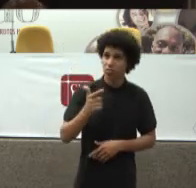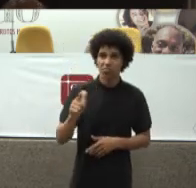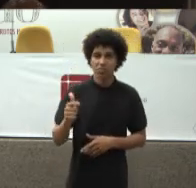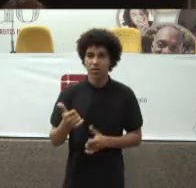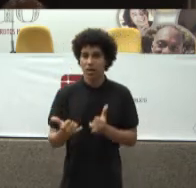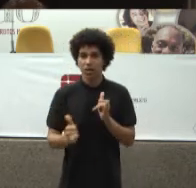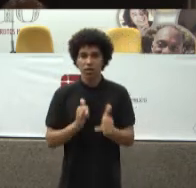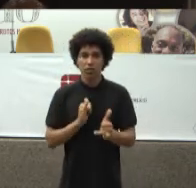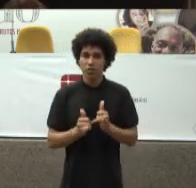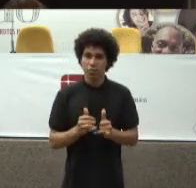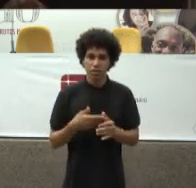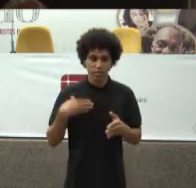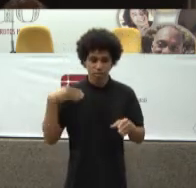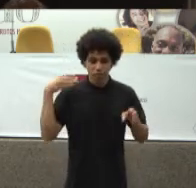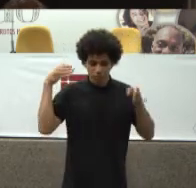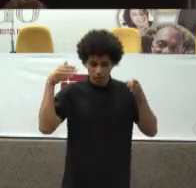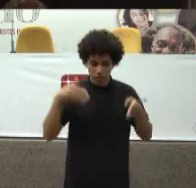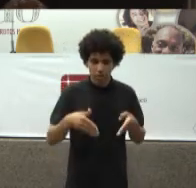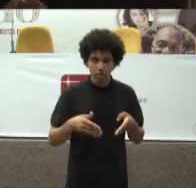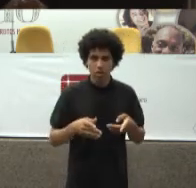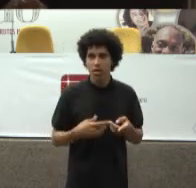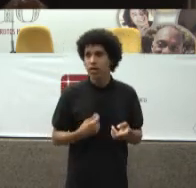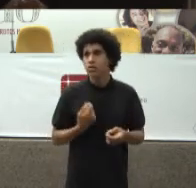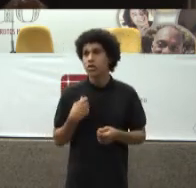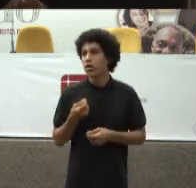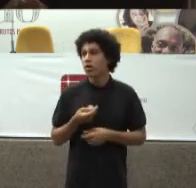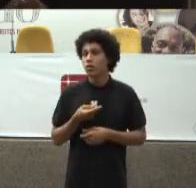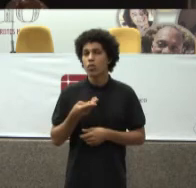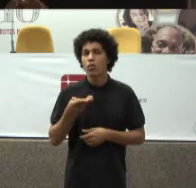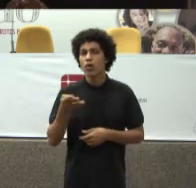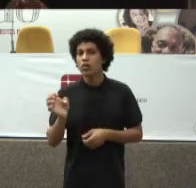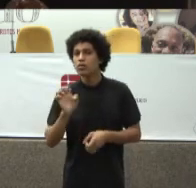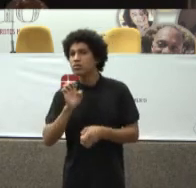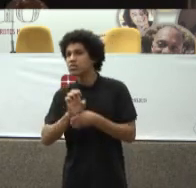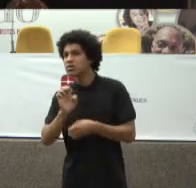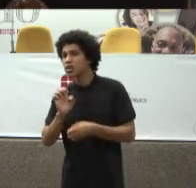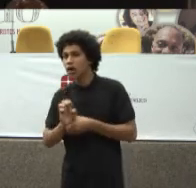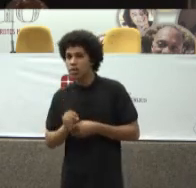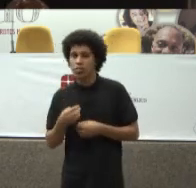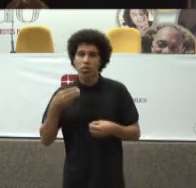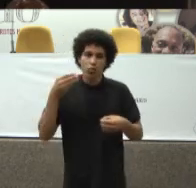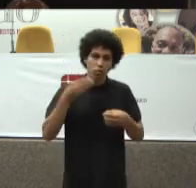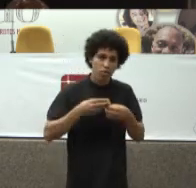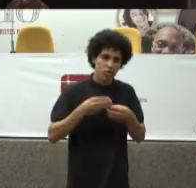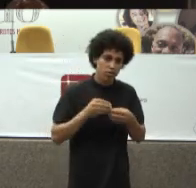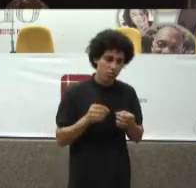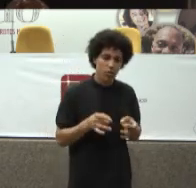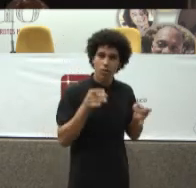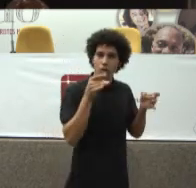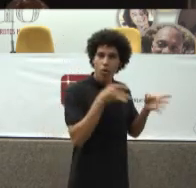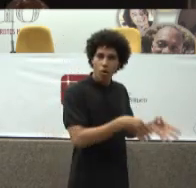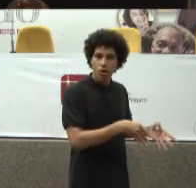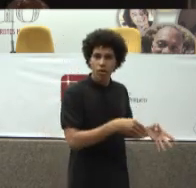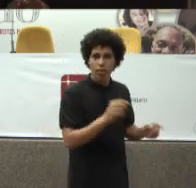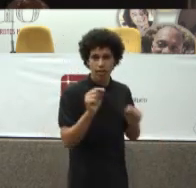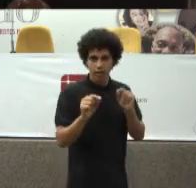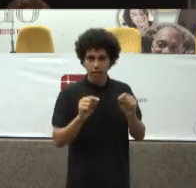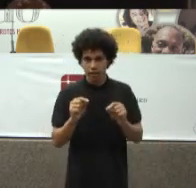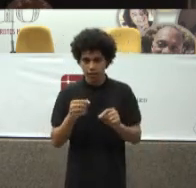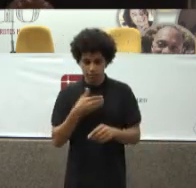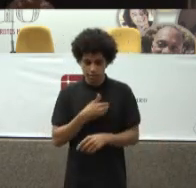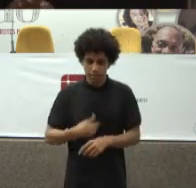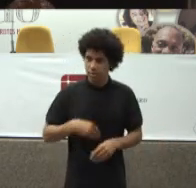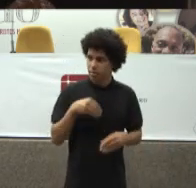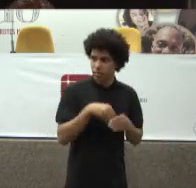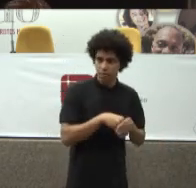centralizada De quanto o estado E o município Põem para aquela ação O serviço de saúde O máximo